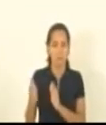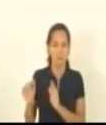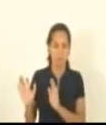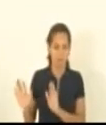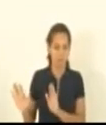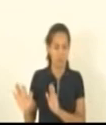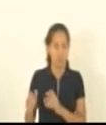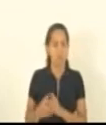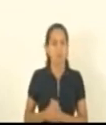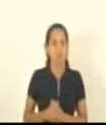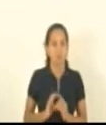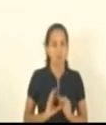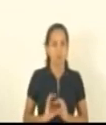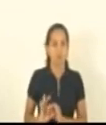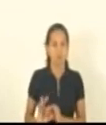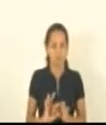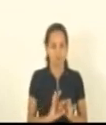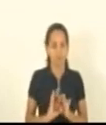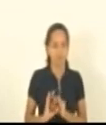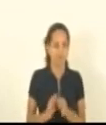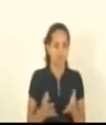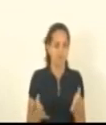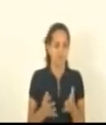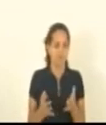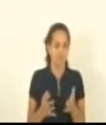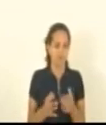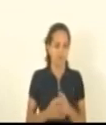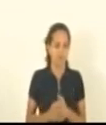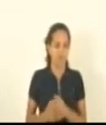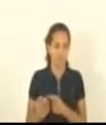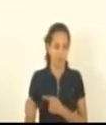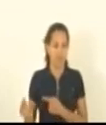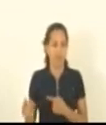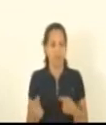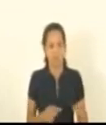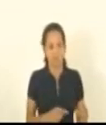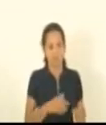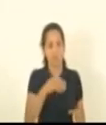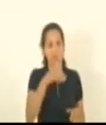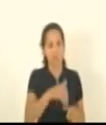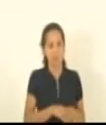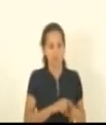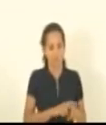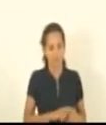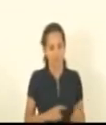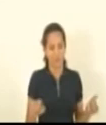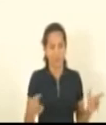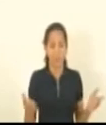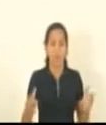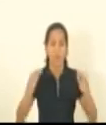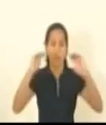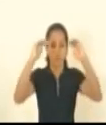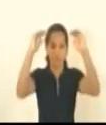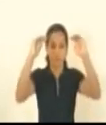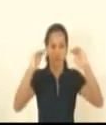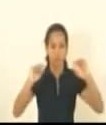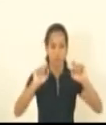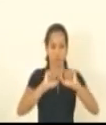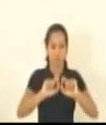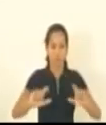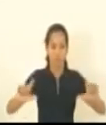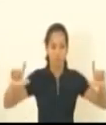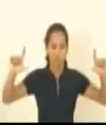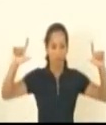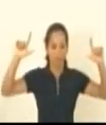e de mãos dadas a oposição em situação encaminham voto não painel o